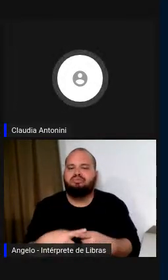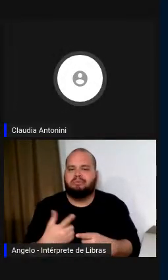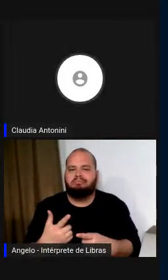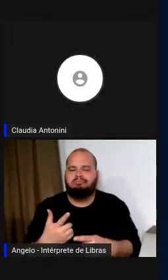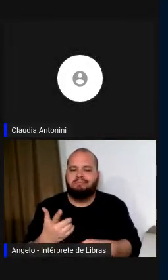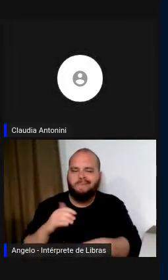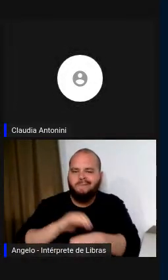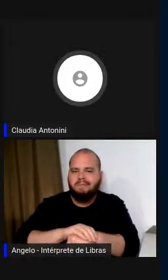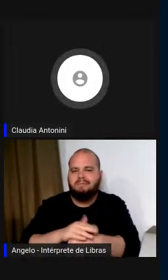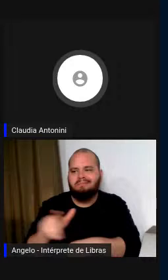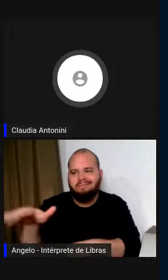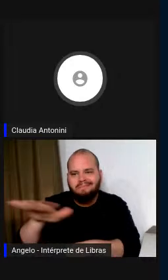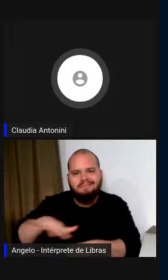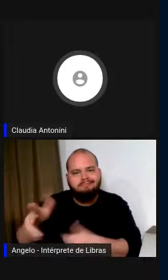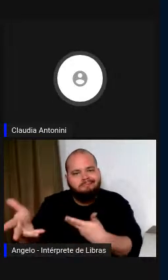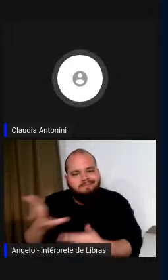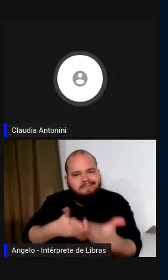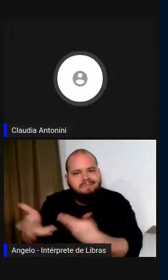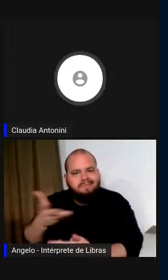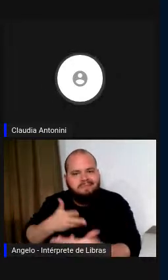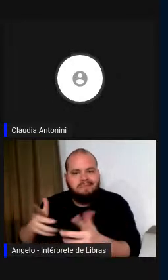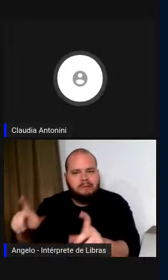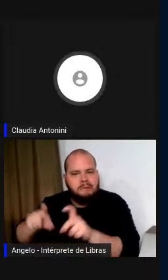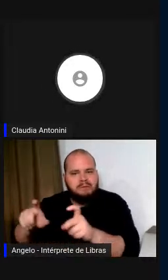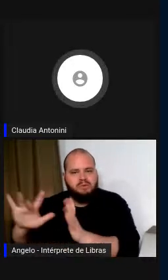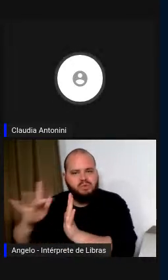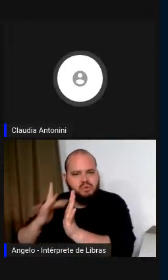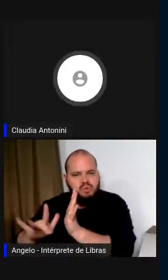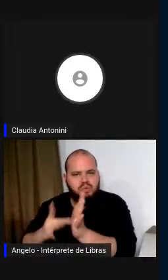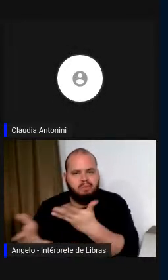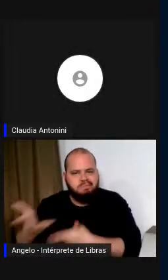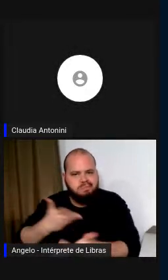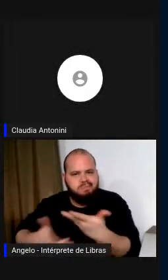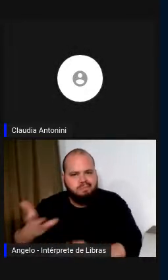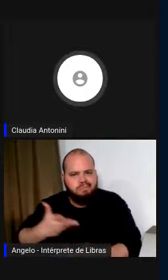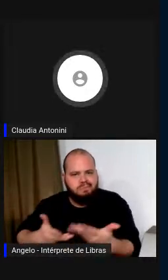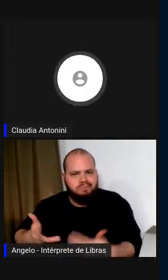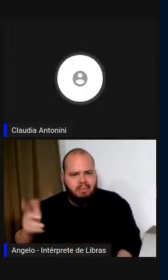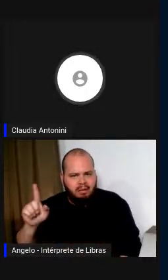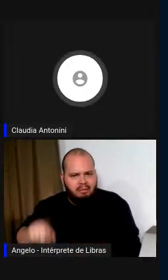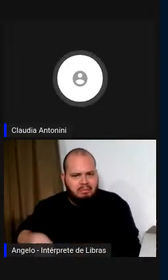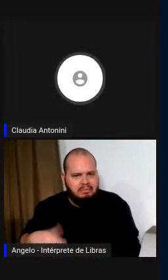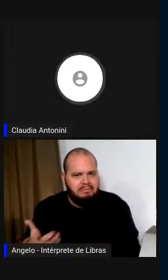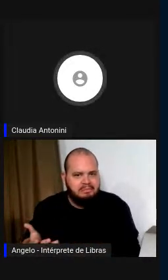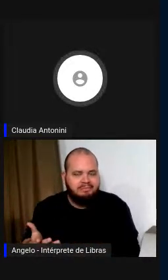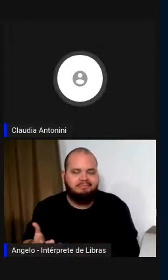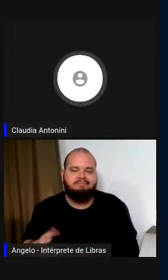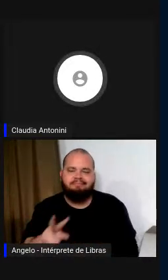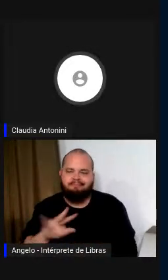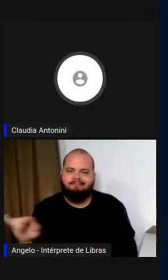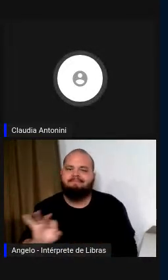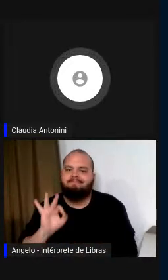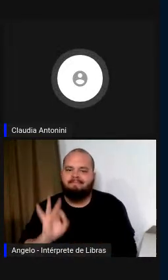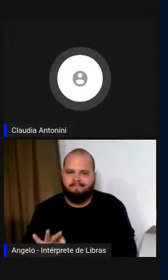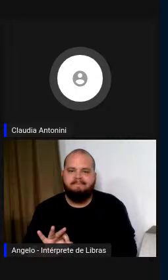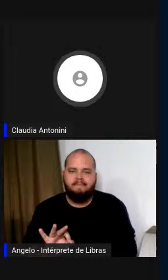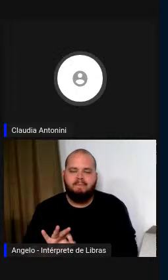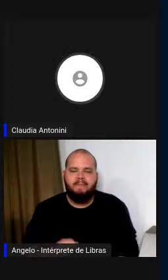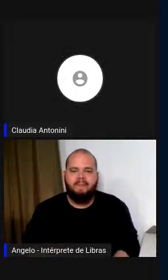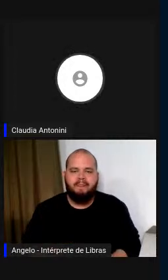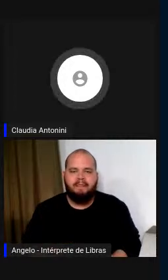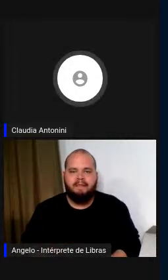interação sempre mais intensa, homem-máquina, certamente, certamente já